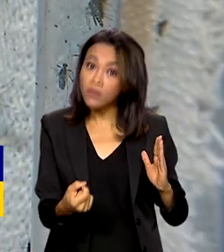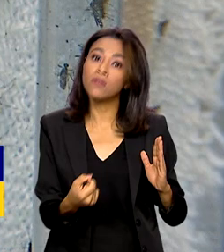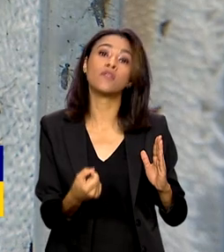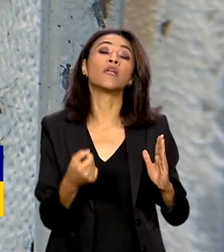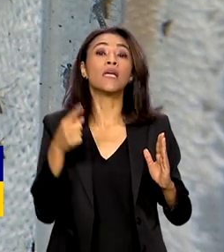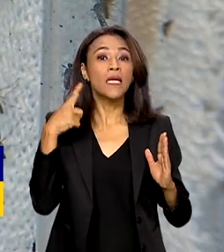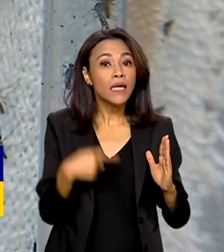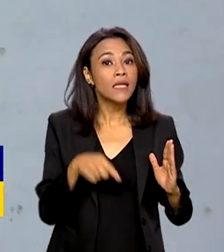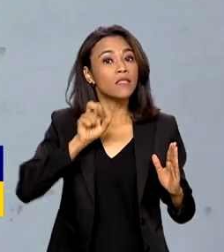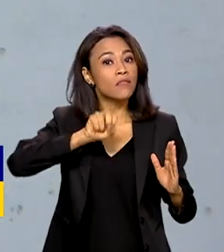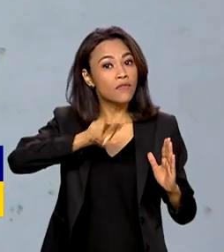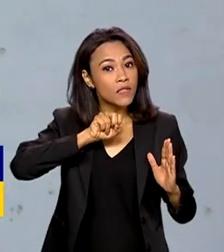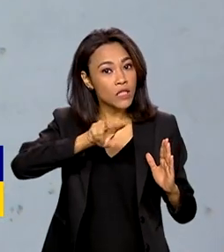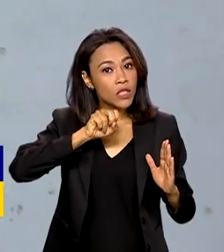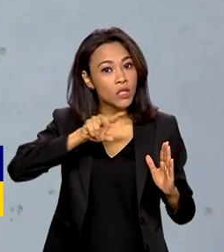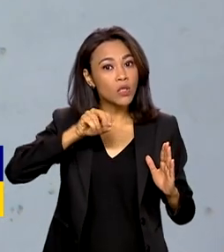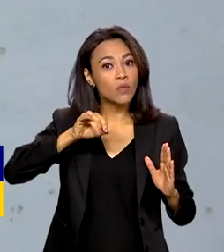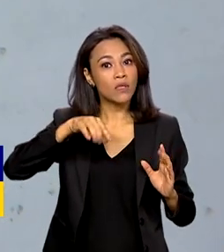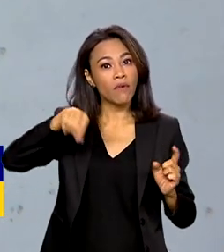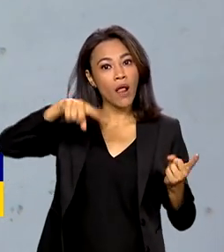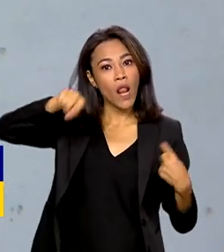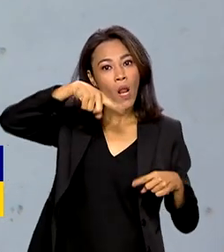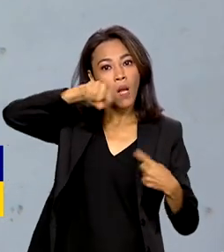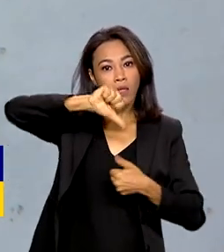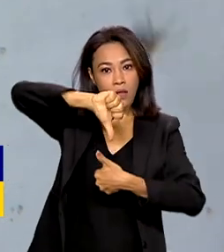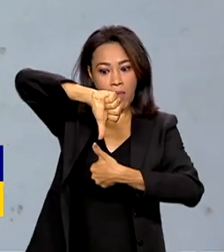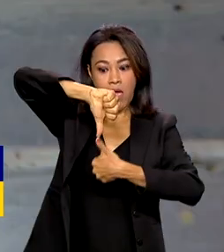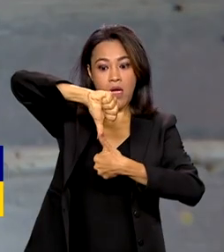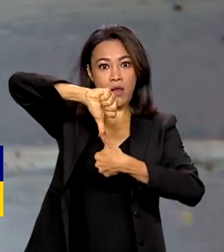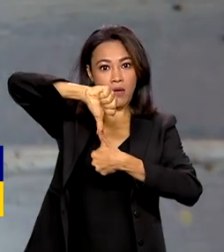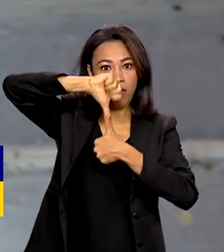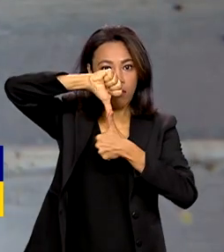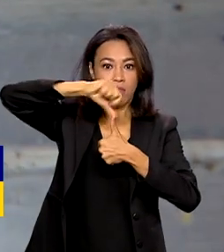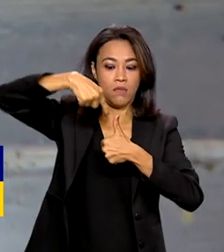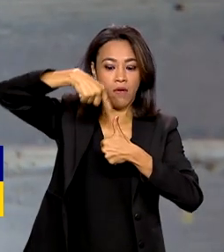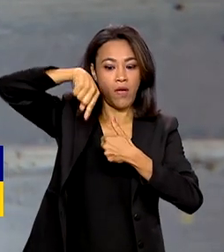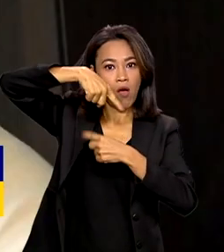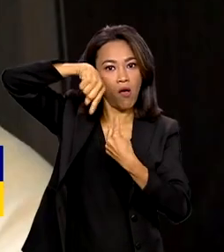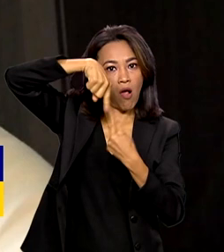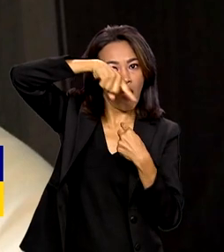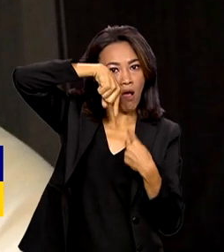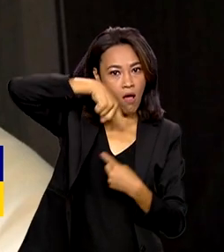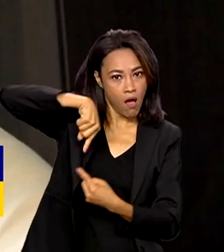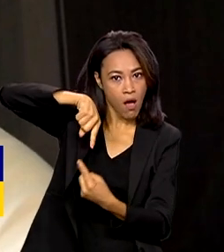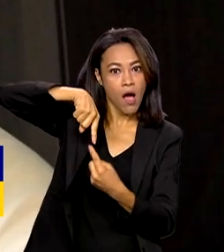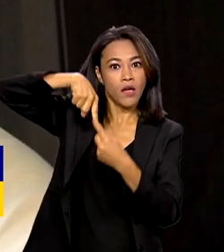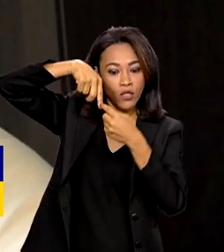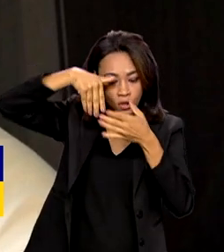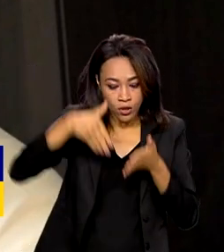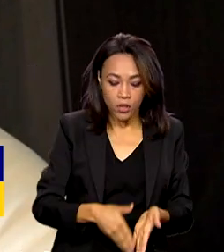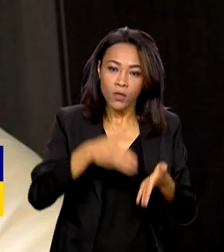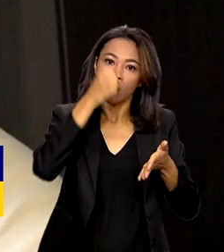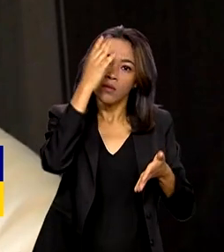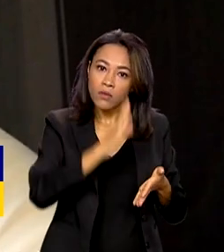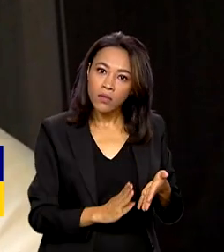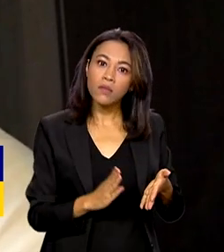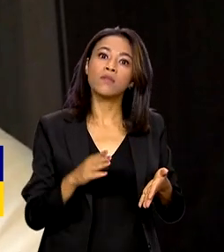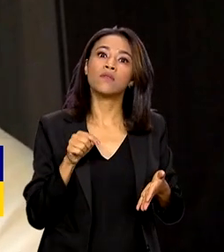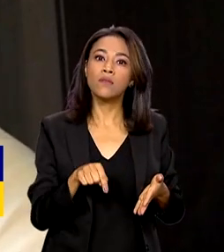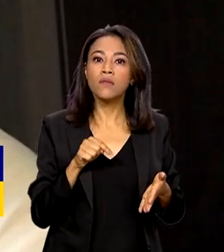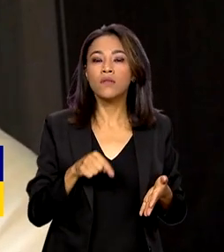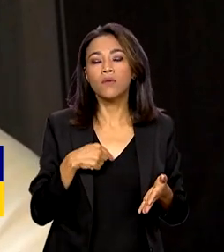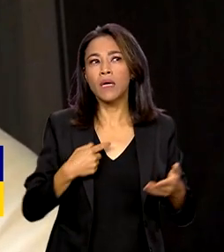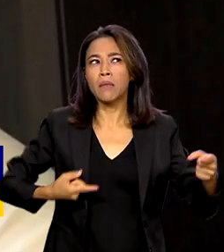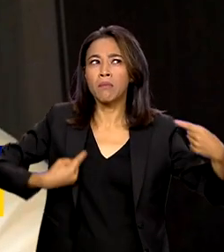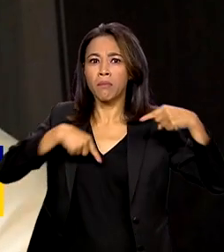circulando na América Central e agora a gente fez essa detecção no país em parceria com os laboratórios centrais de Roraima